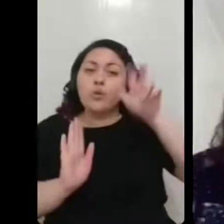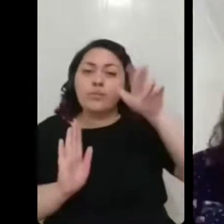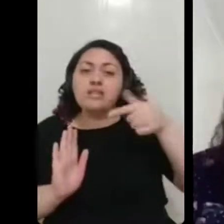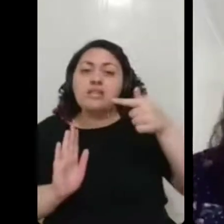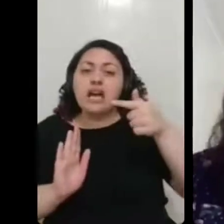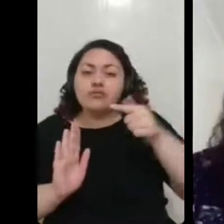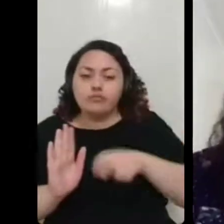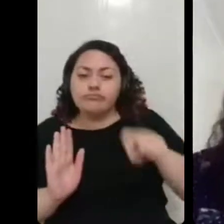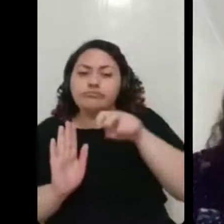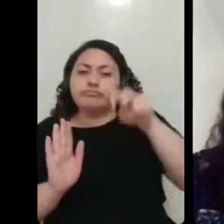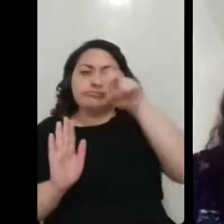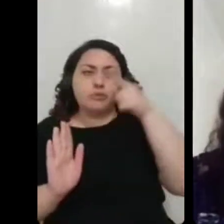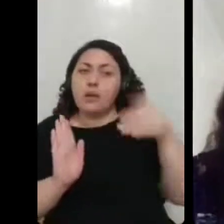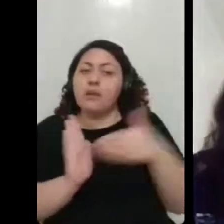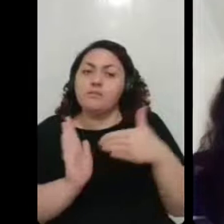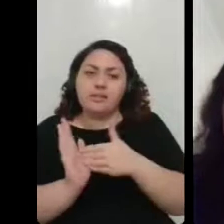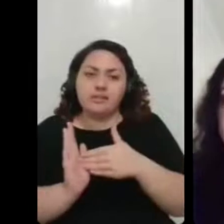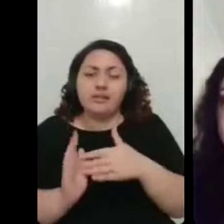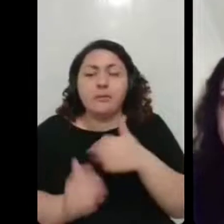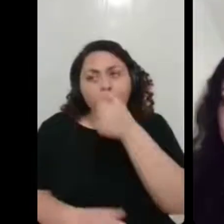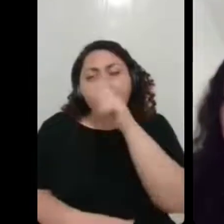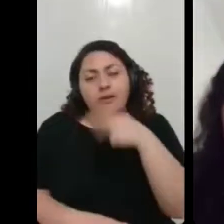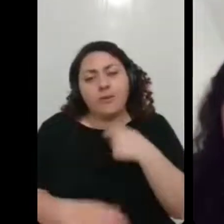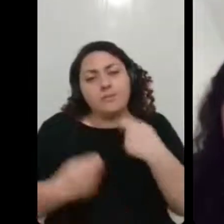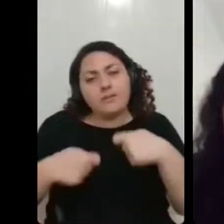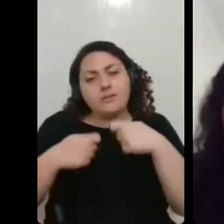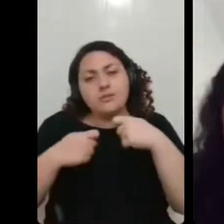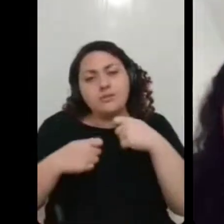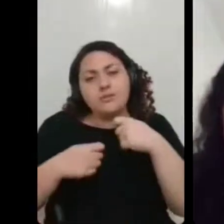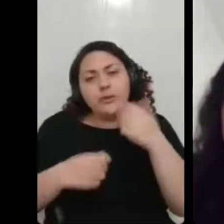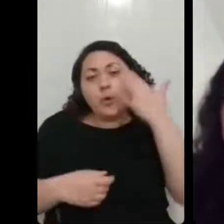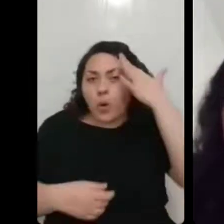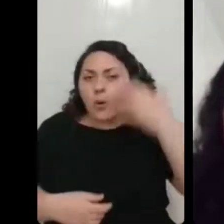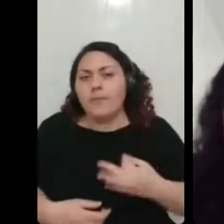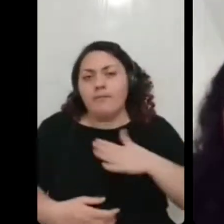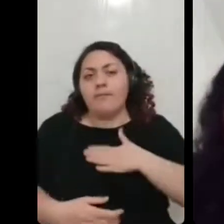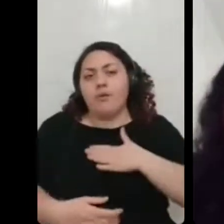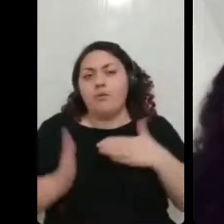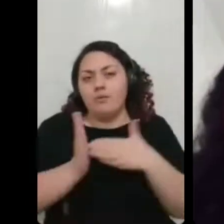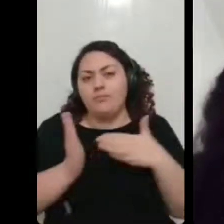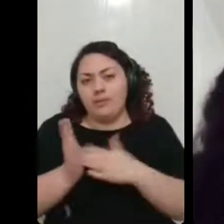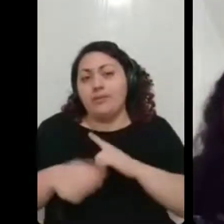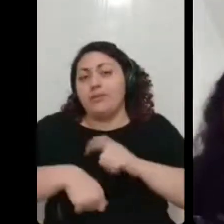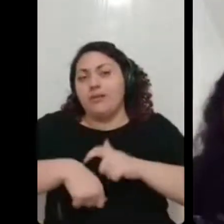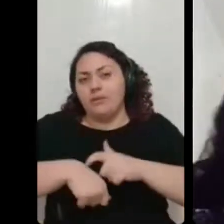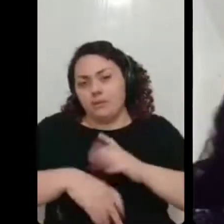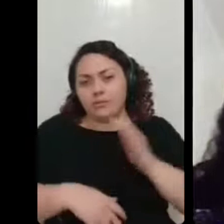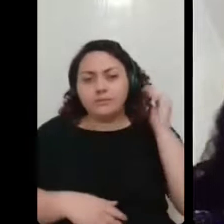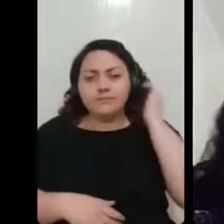tempo e também tem que ir respeitando isso. E aí, o primeiro